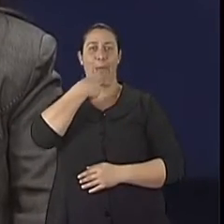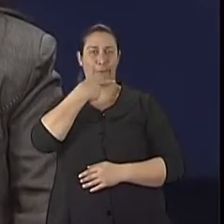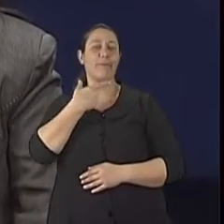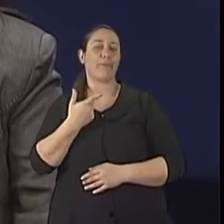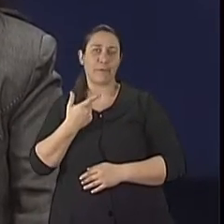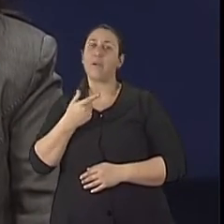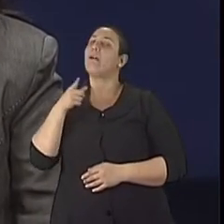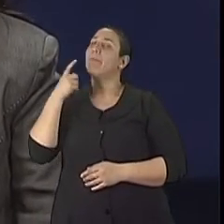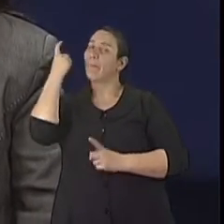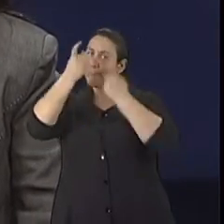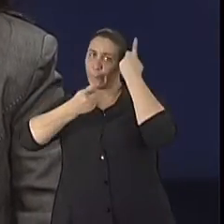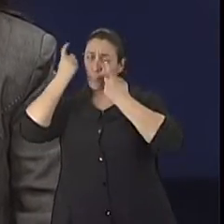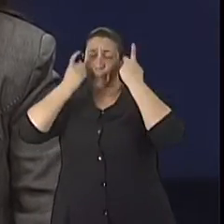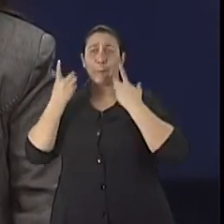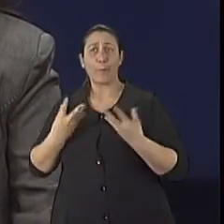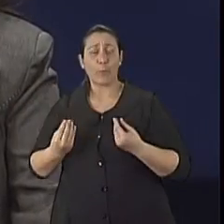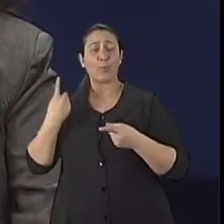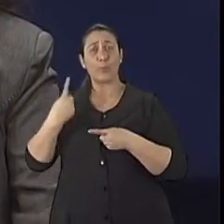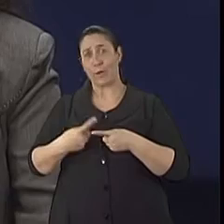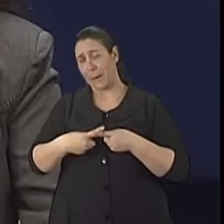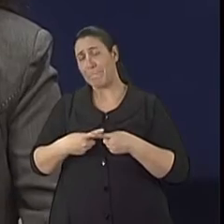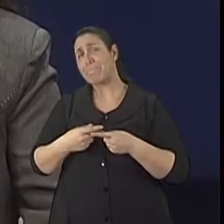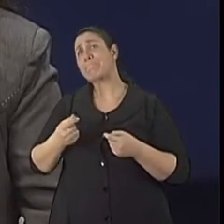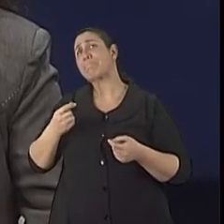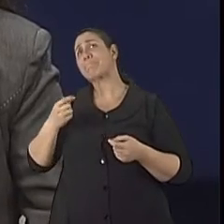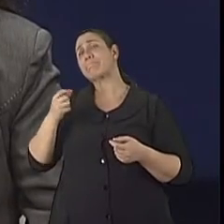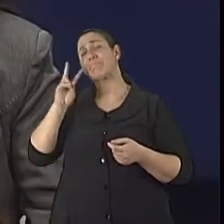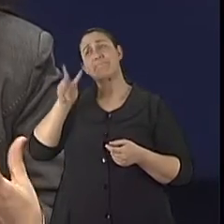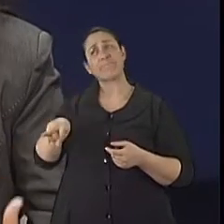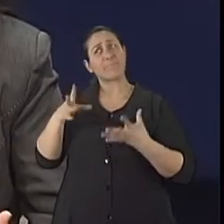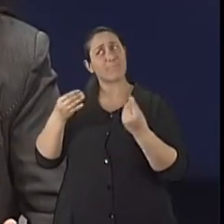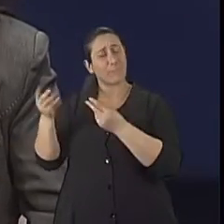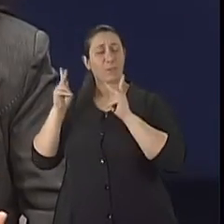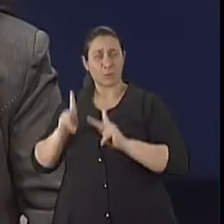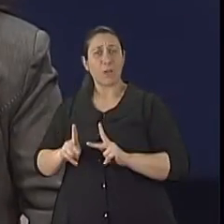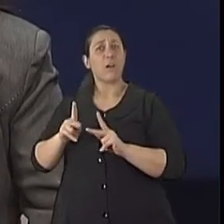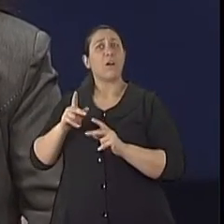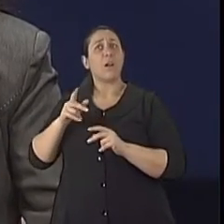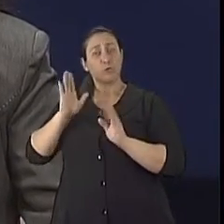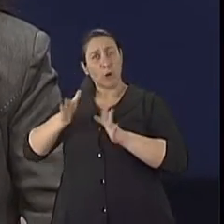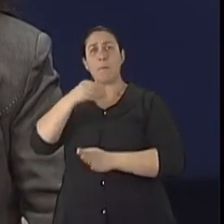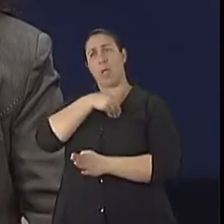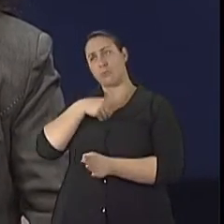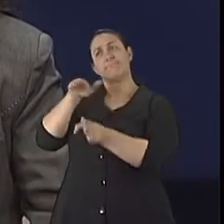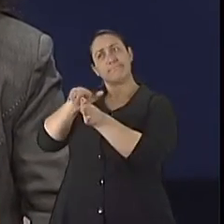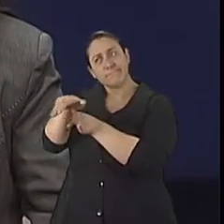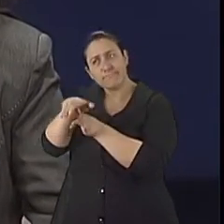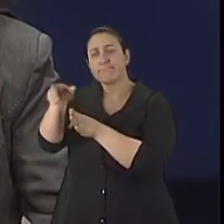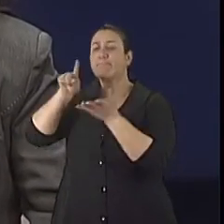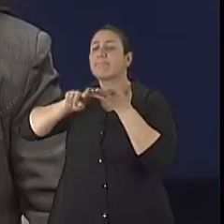algo que nos preocupa muito, e que eu acho que a adequada orientação para o paciente, ela pode